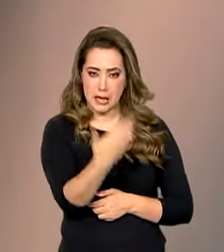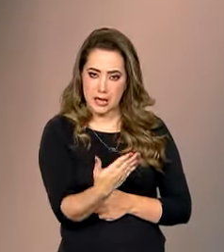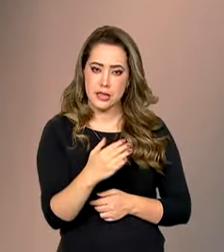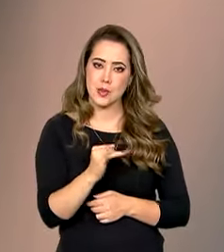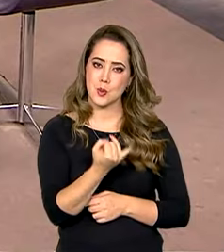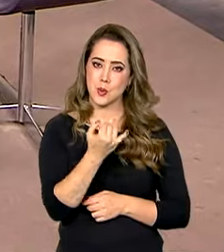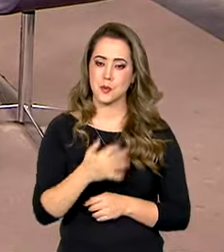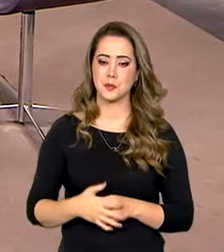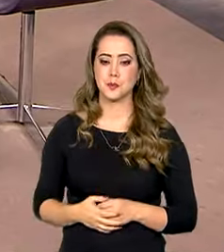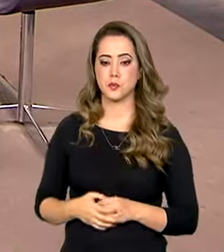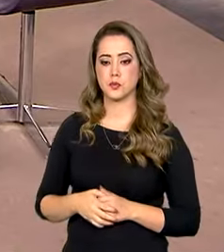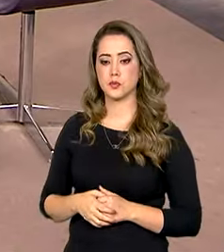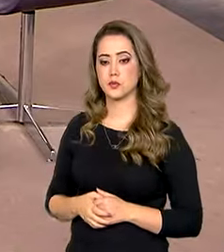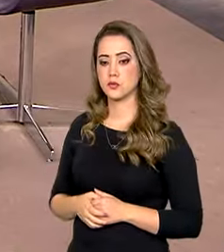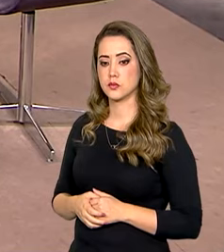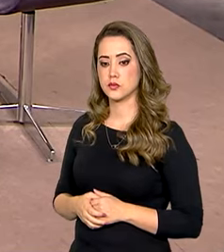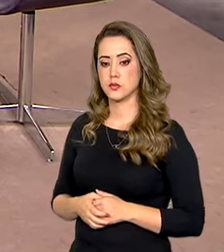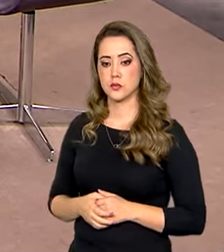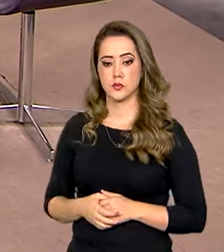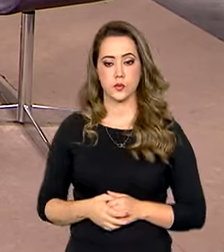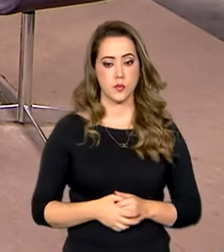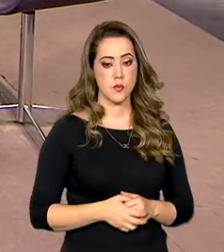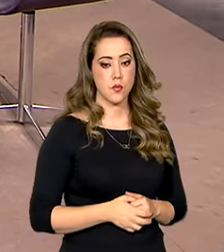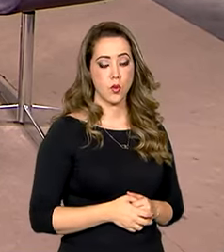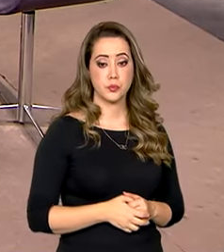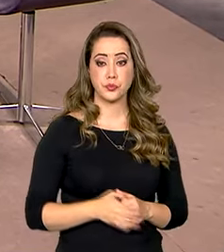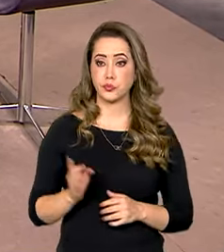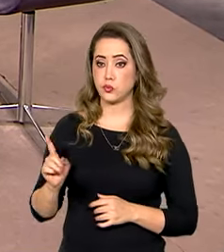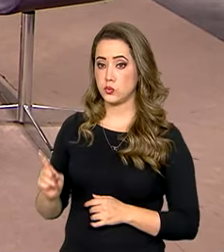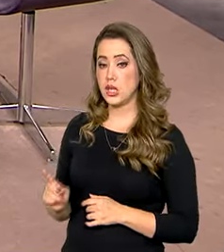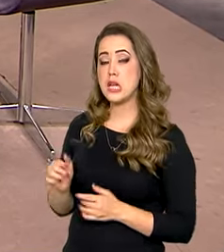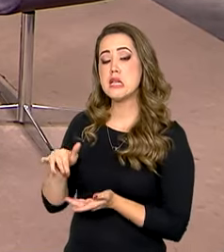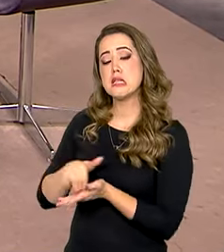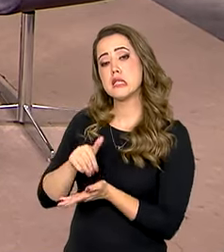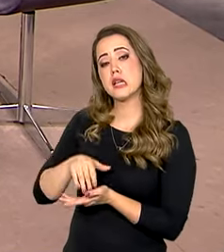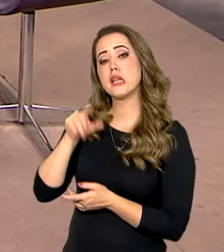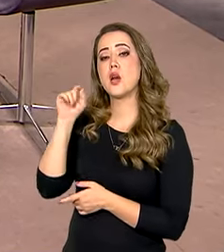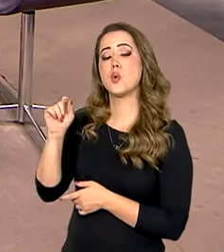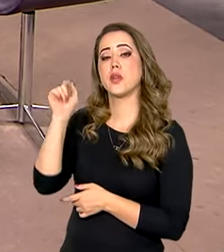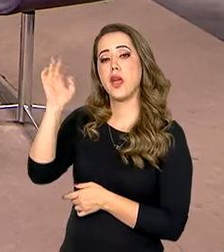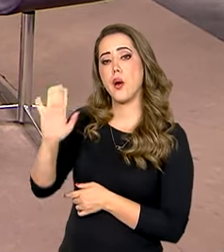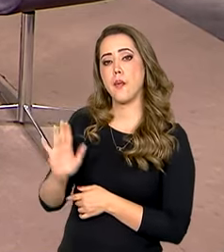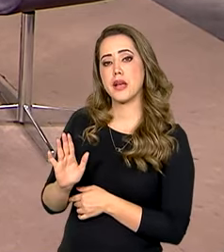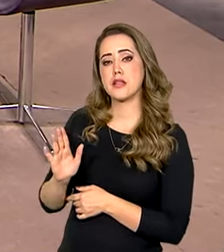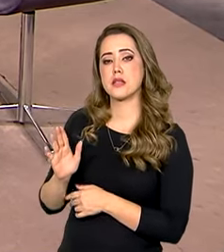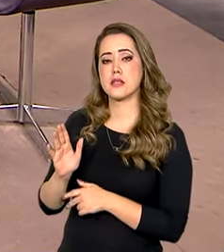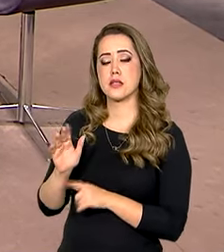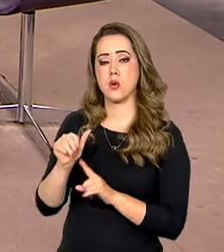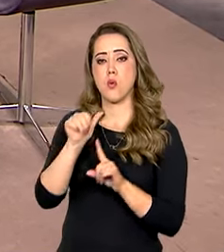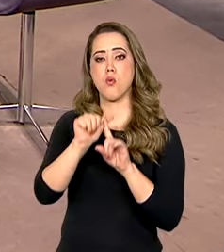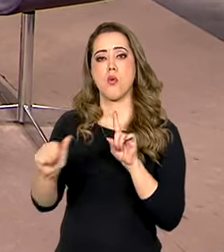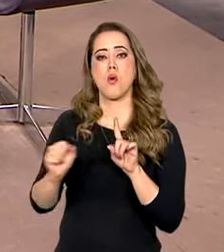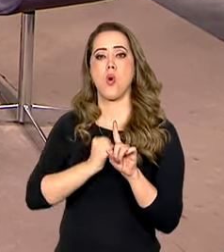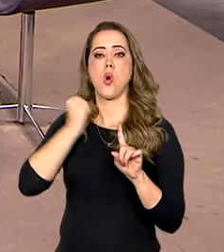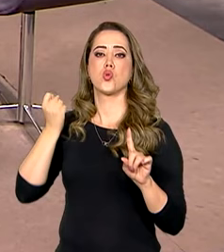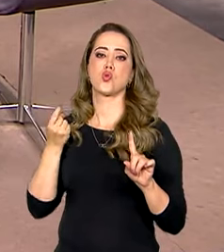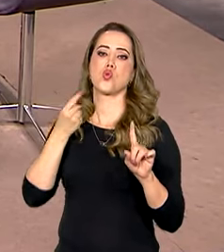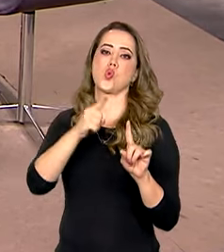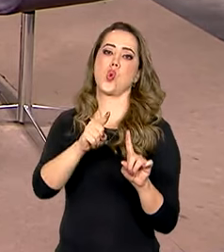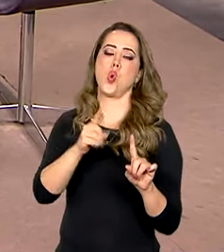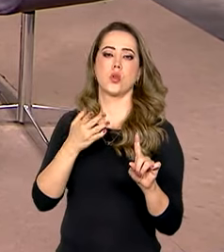oportunidade. Secretária, o que é o Brasil Sem Misoginia? Quem é convidado a aderir? E quais os